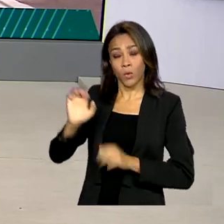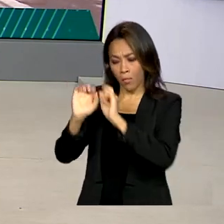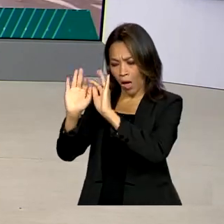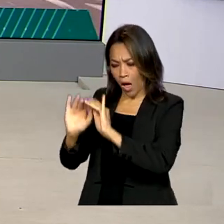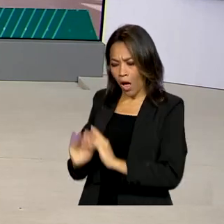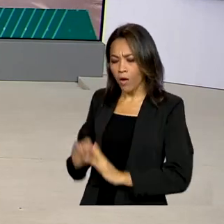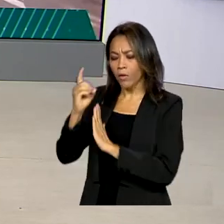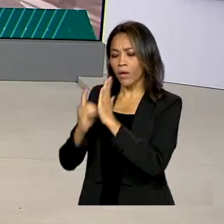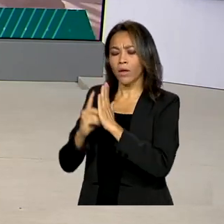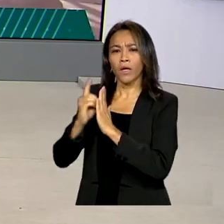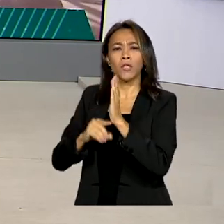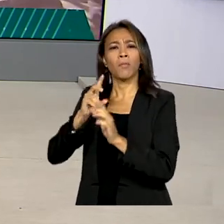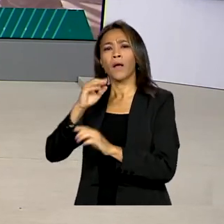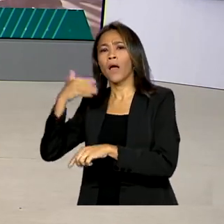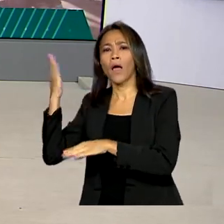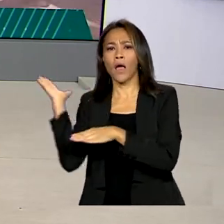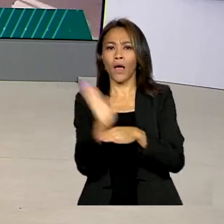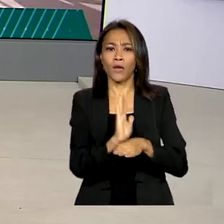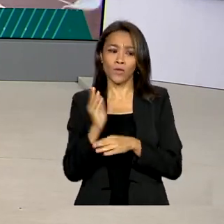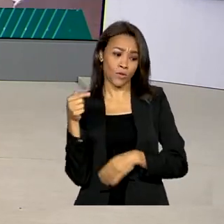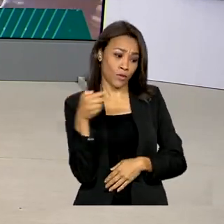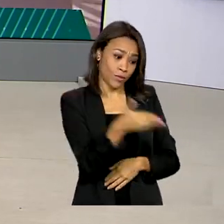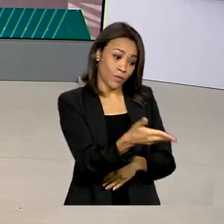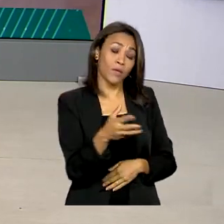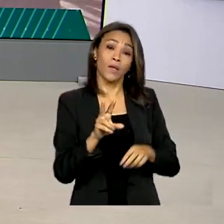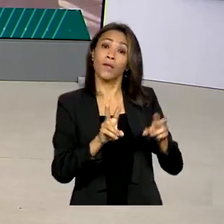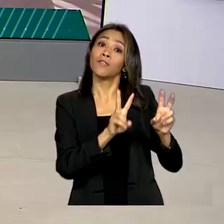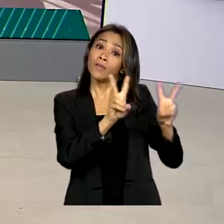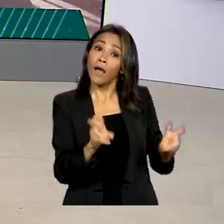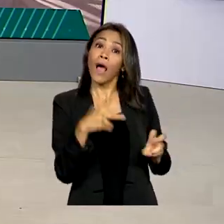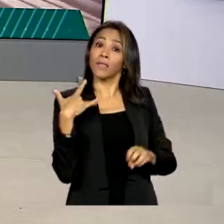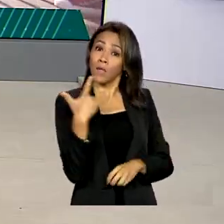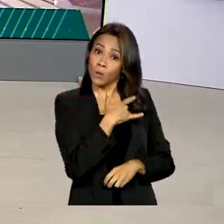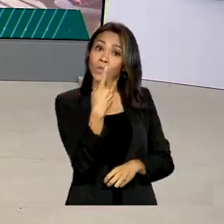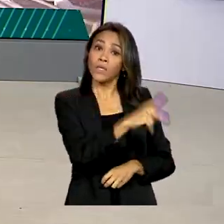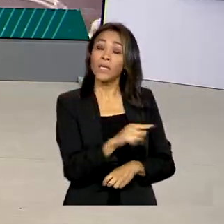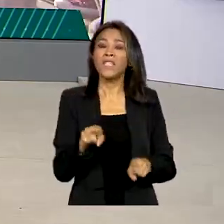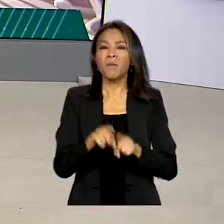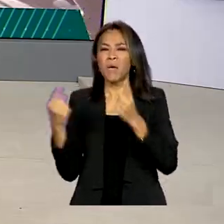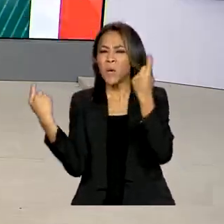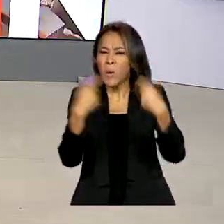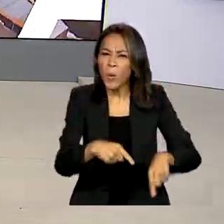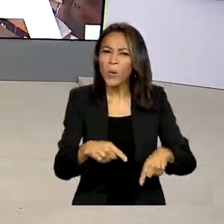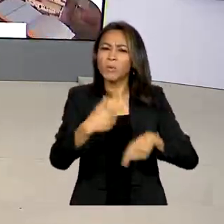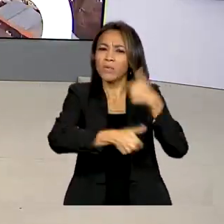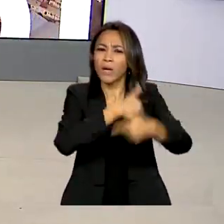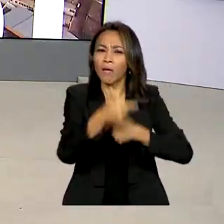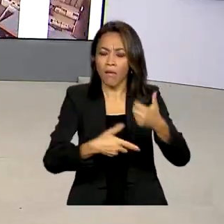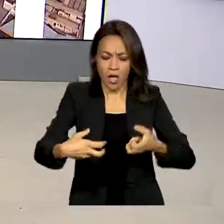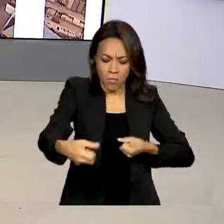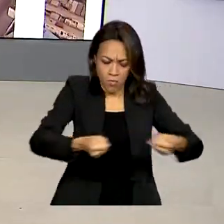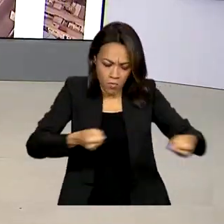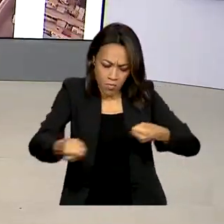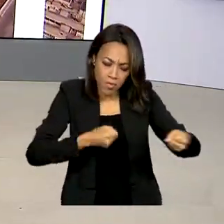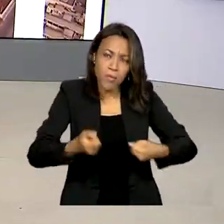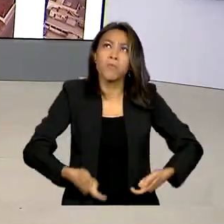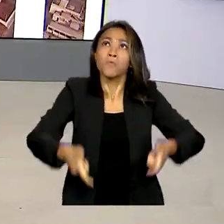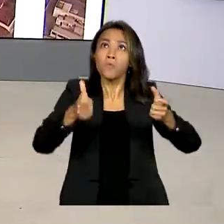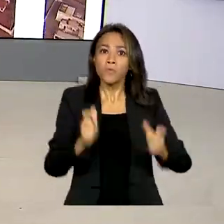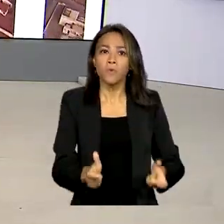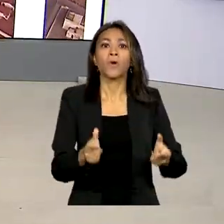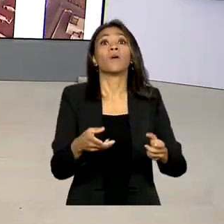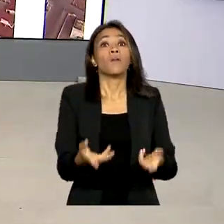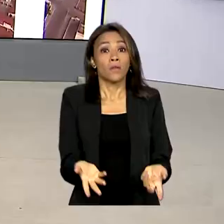enfrentar a emergência em saúde pública e combater o garimpo ilegal na região. Ministros estão autorizados a usar